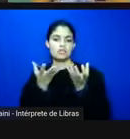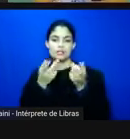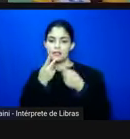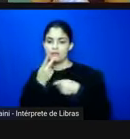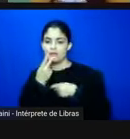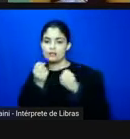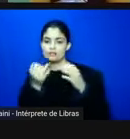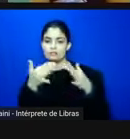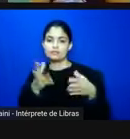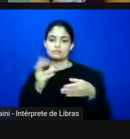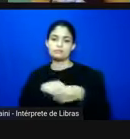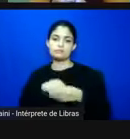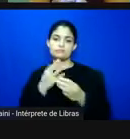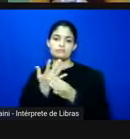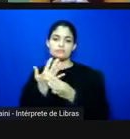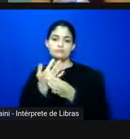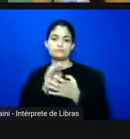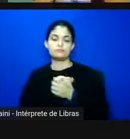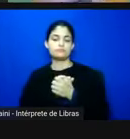universidade né